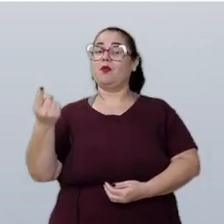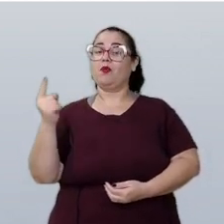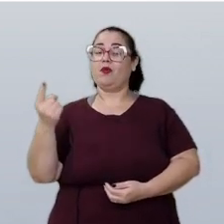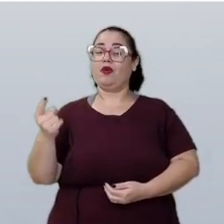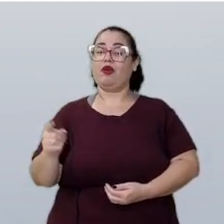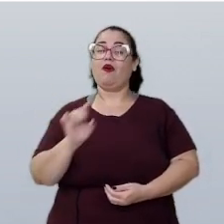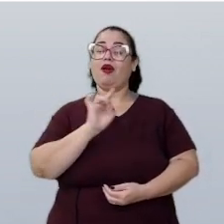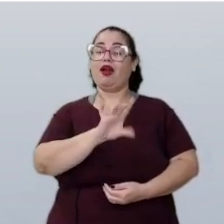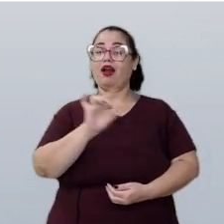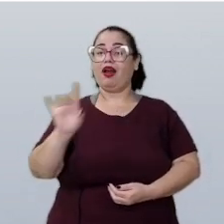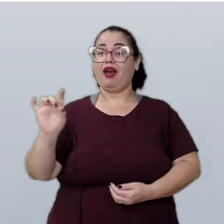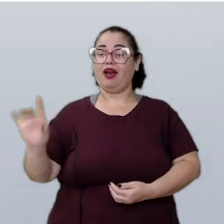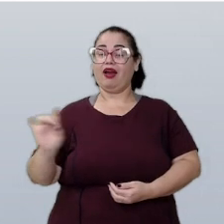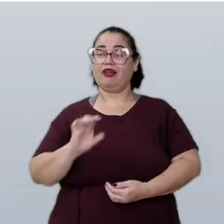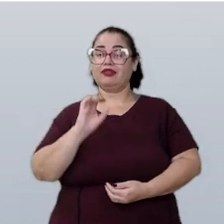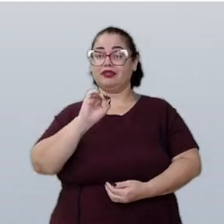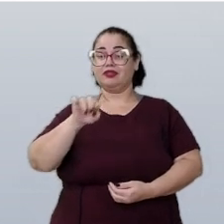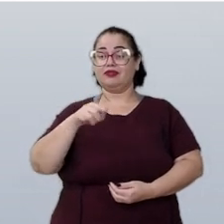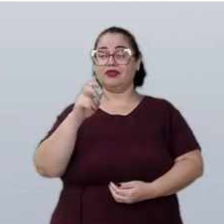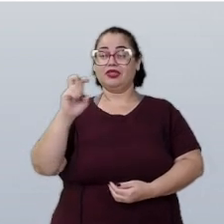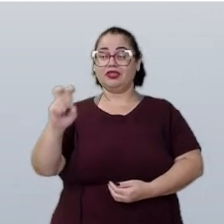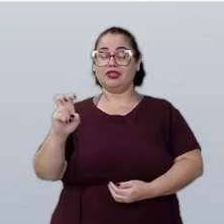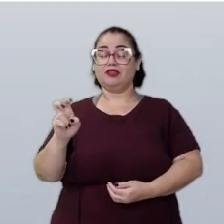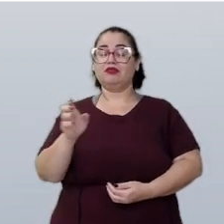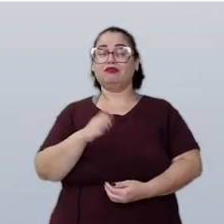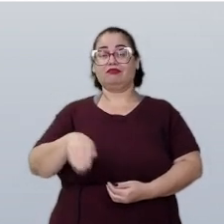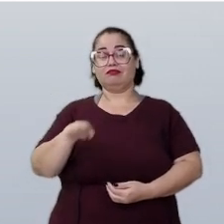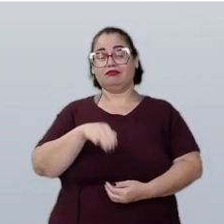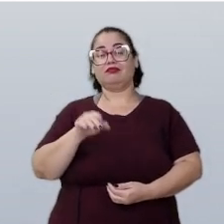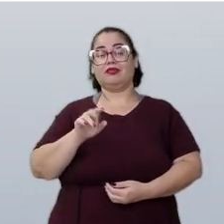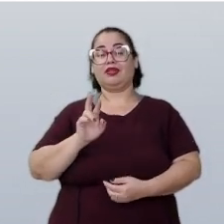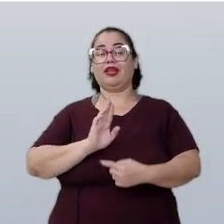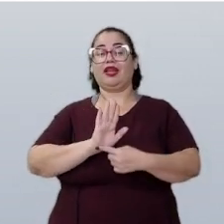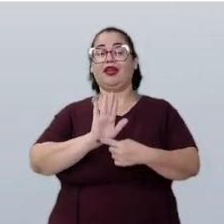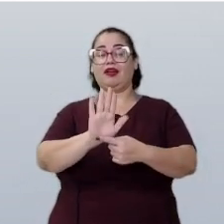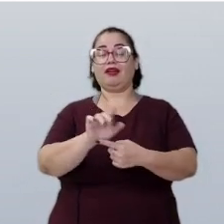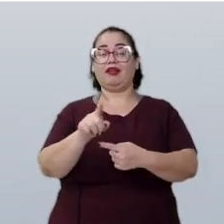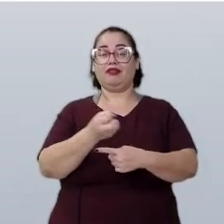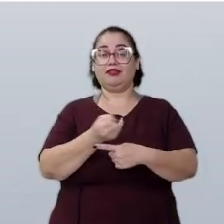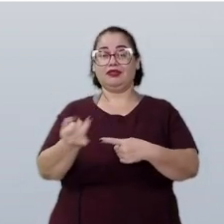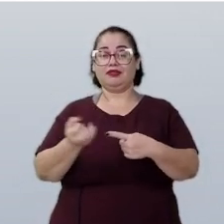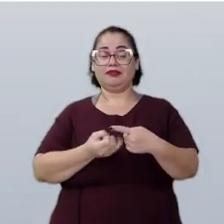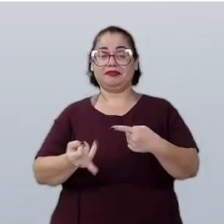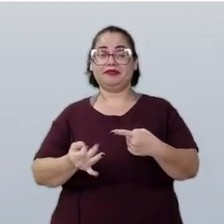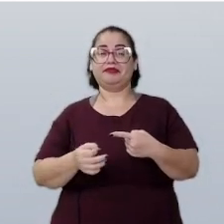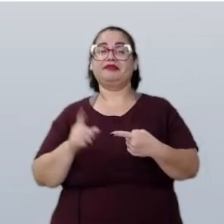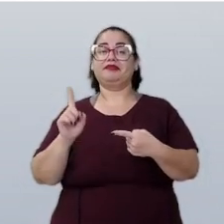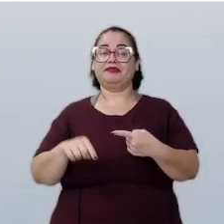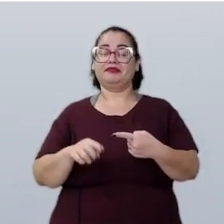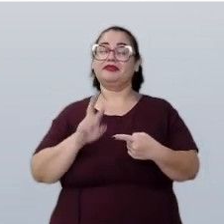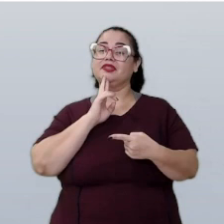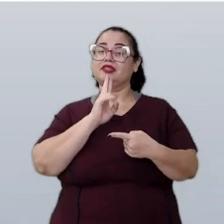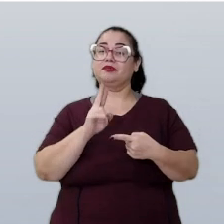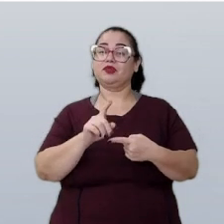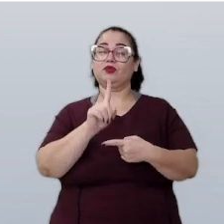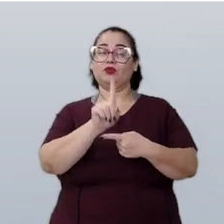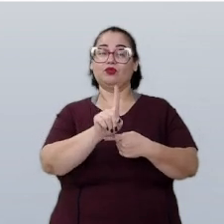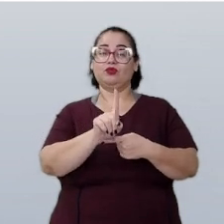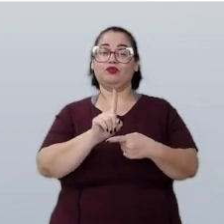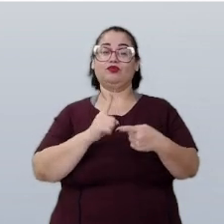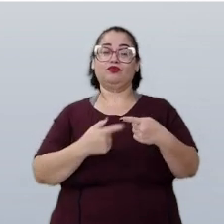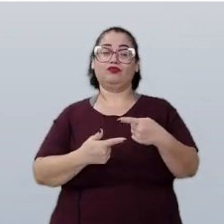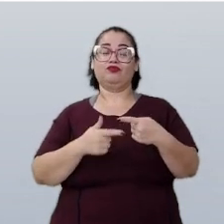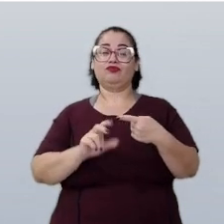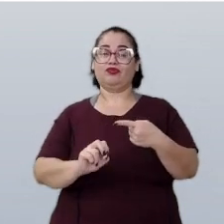Cada parte desse inteiro representado em fração será um